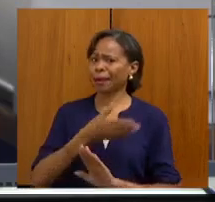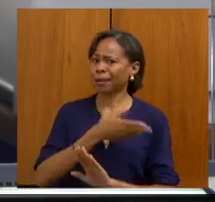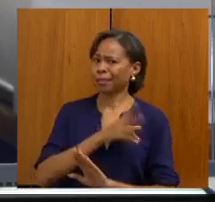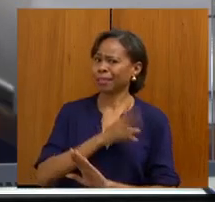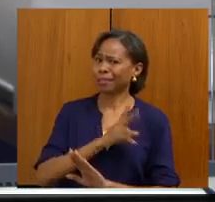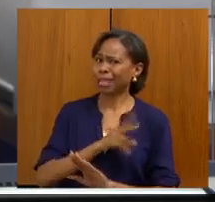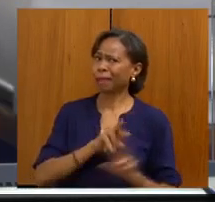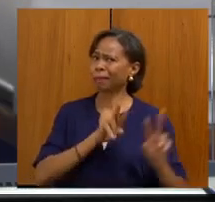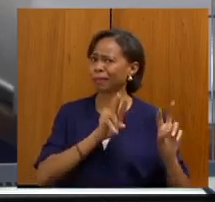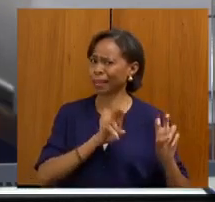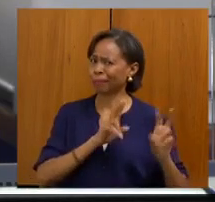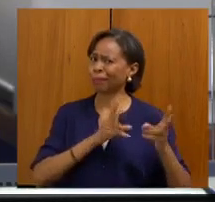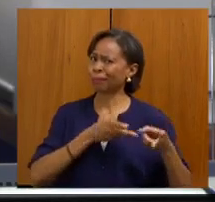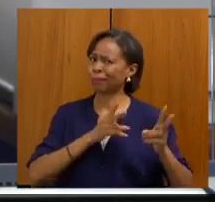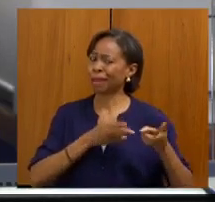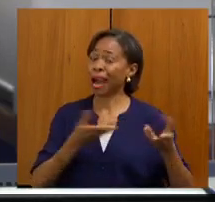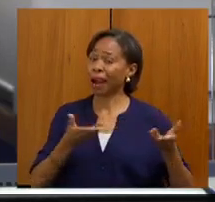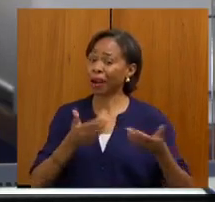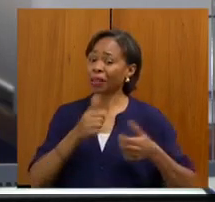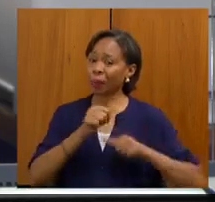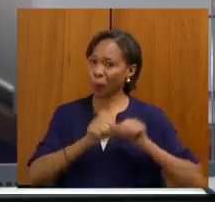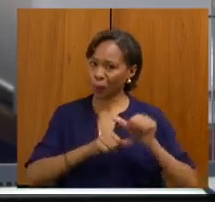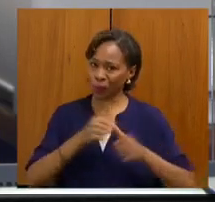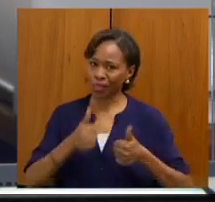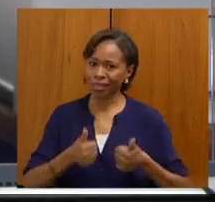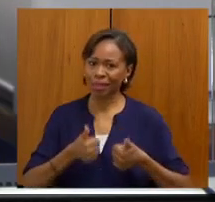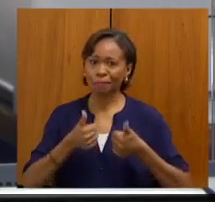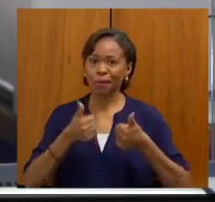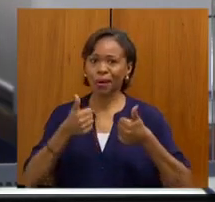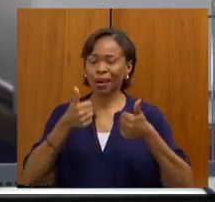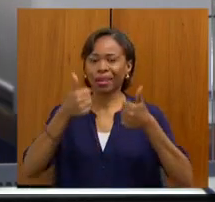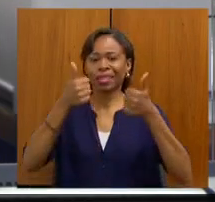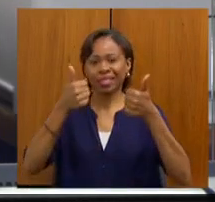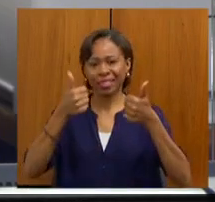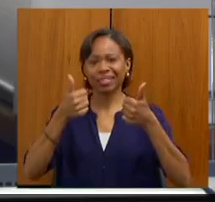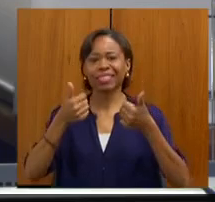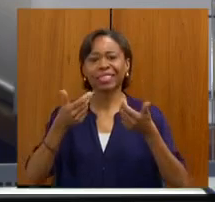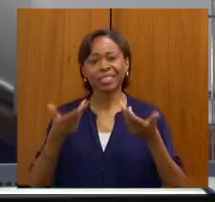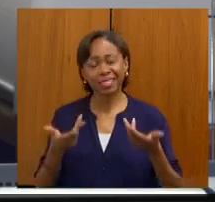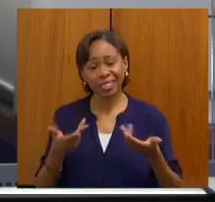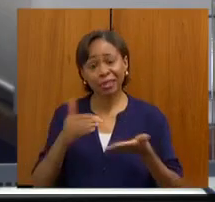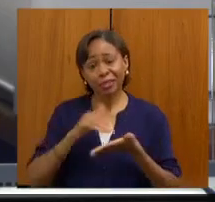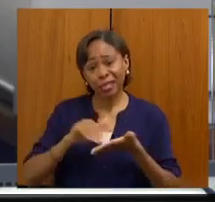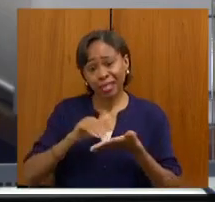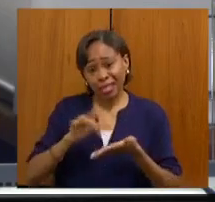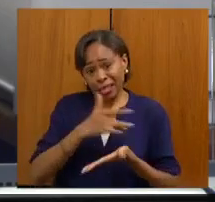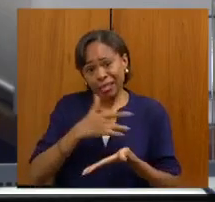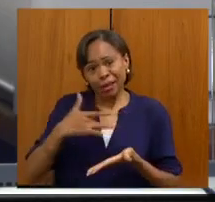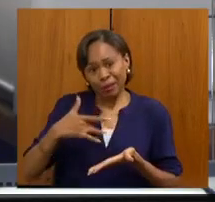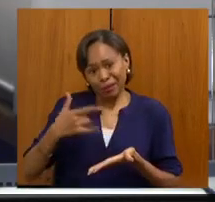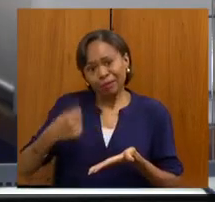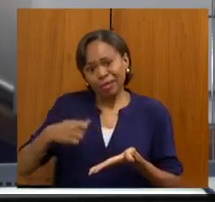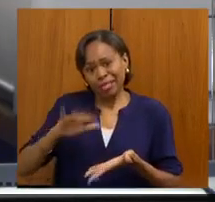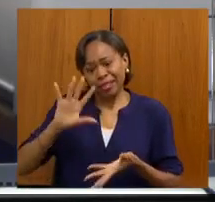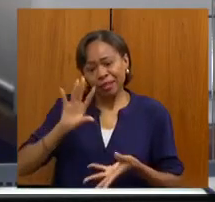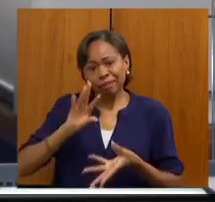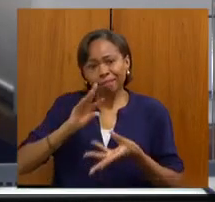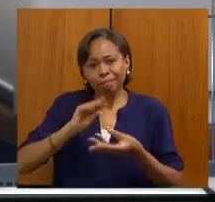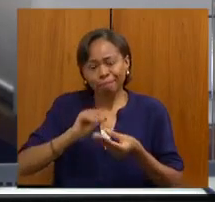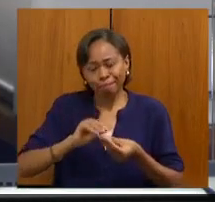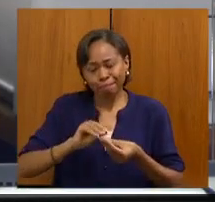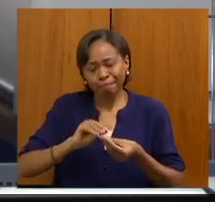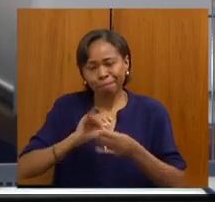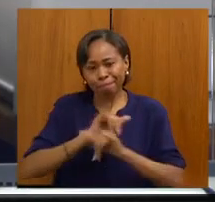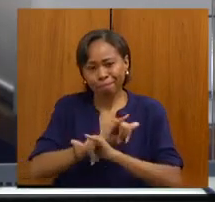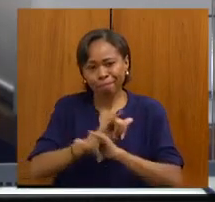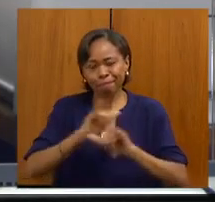estamos melhorando bem. Então, não tem como o secretário de Saúde também não fazer um resumo, para falar para todo mundo, dizer